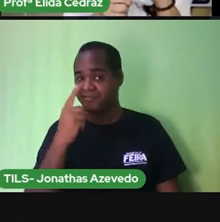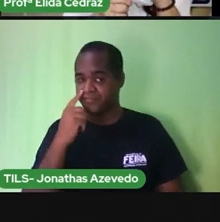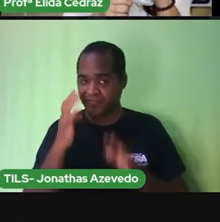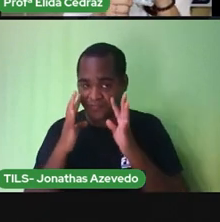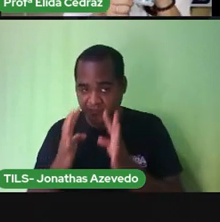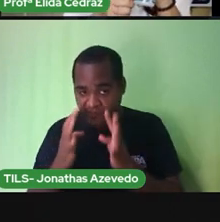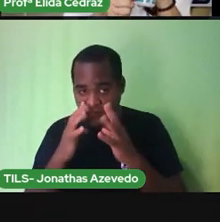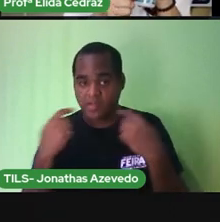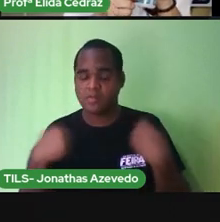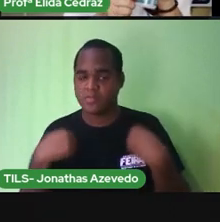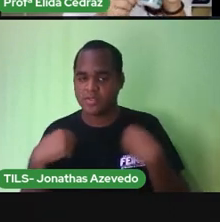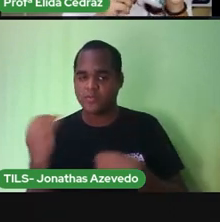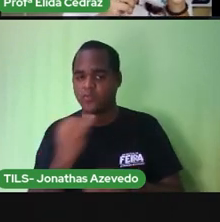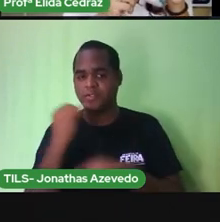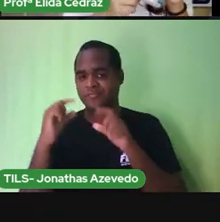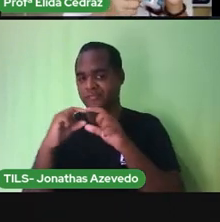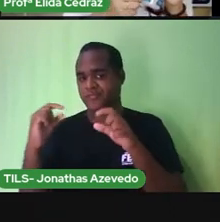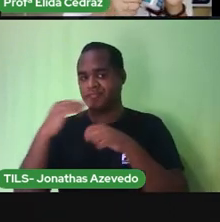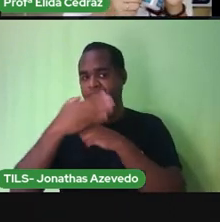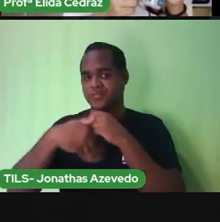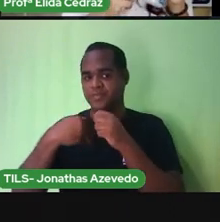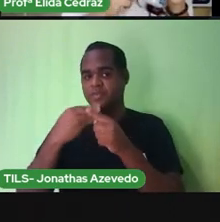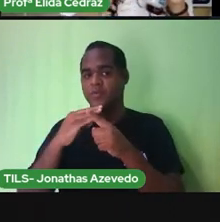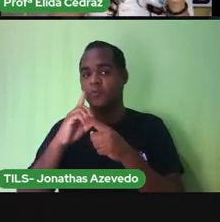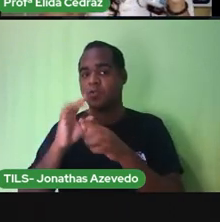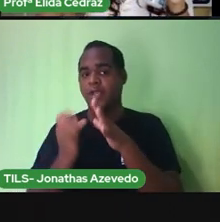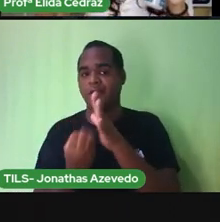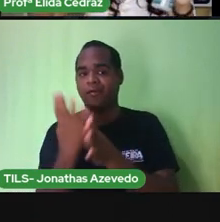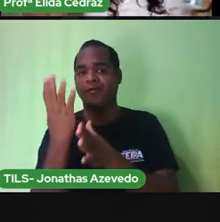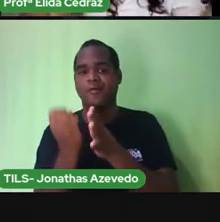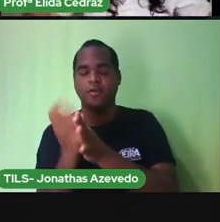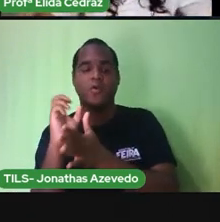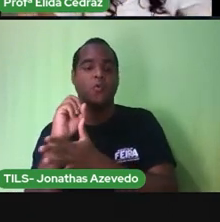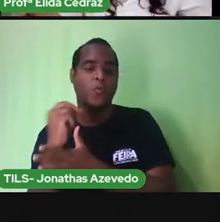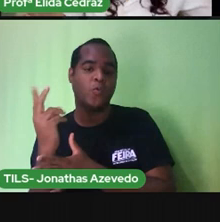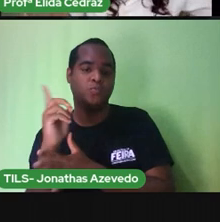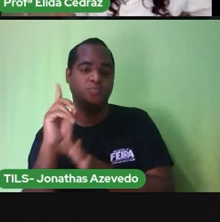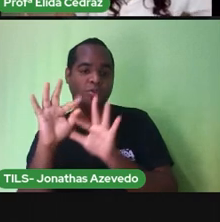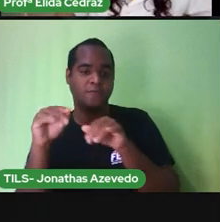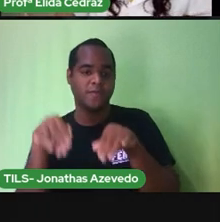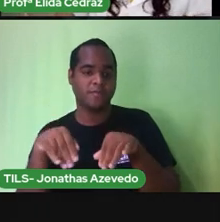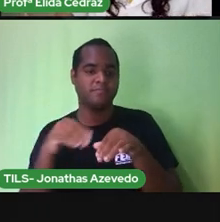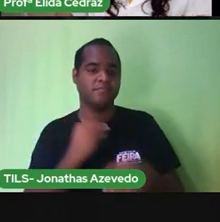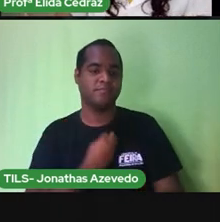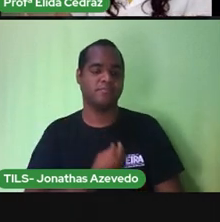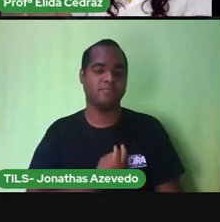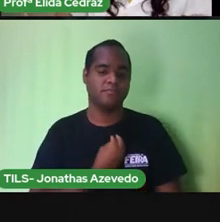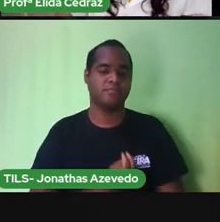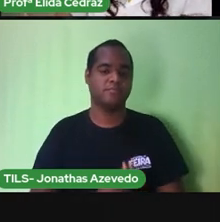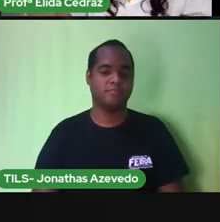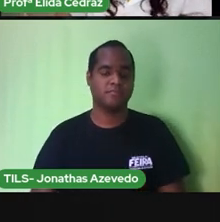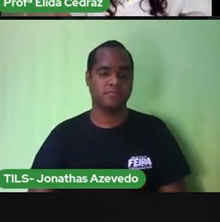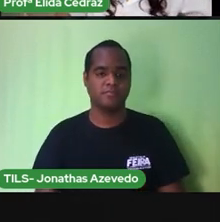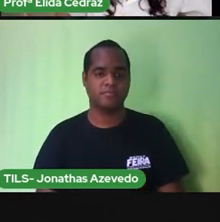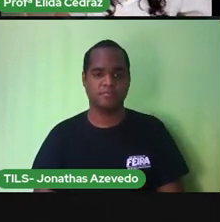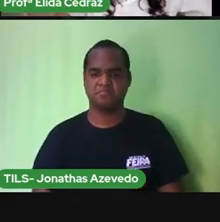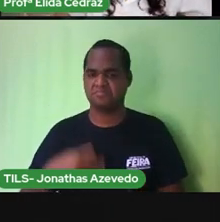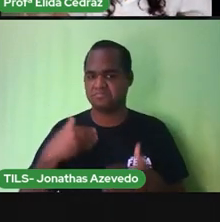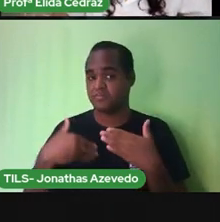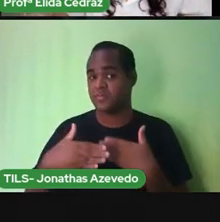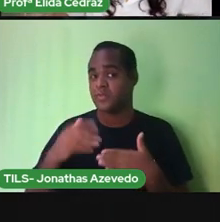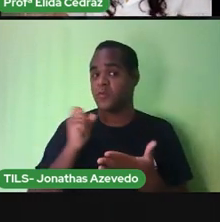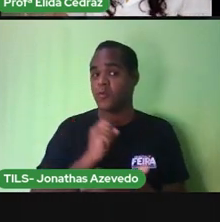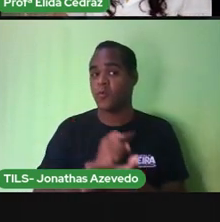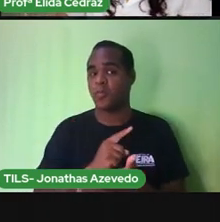informações dos rótulos o dia que foi fabricado e o dia de vencimento se você comprou um produto e vai vencer dia